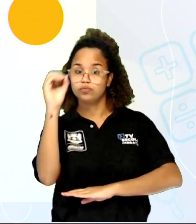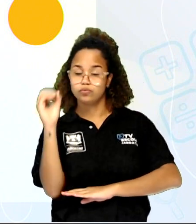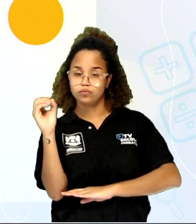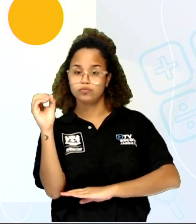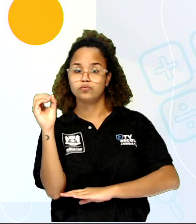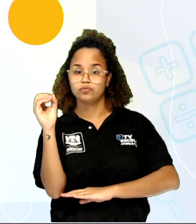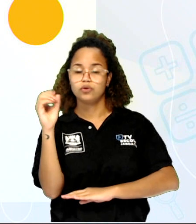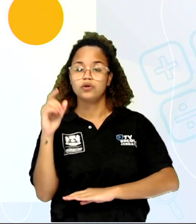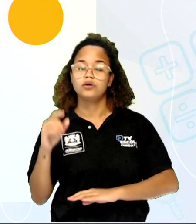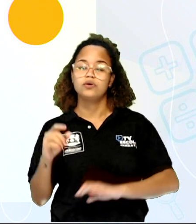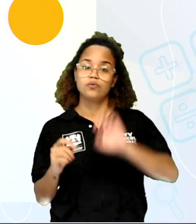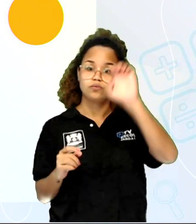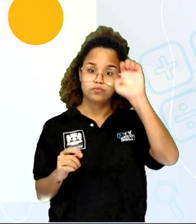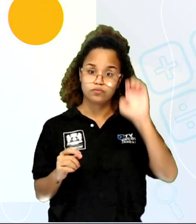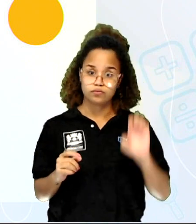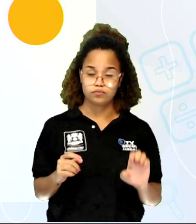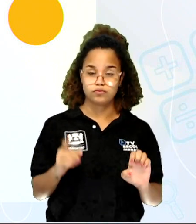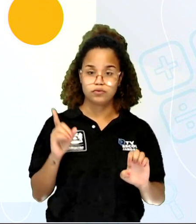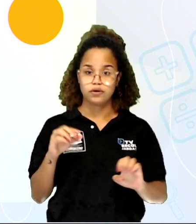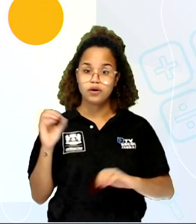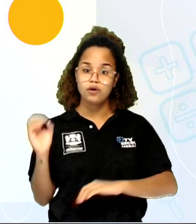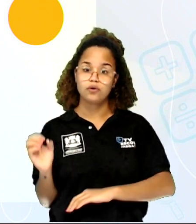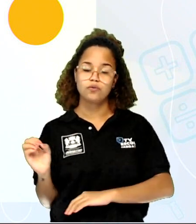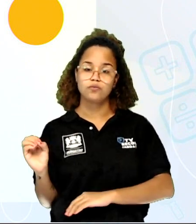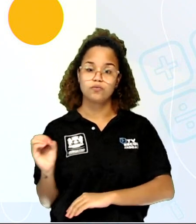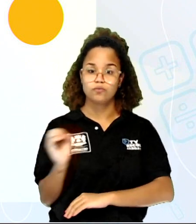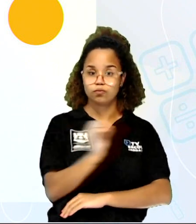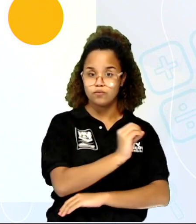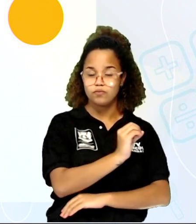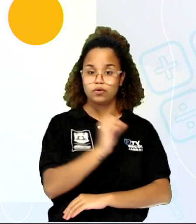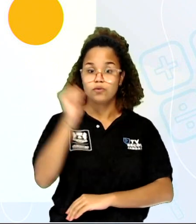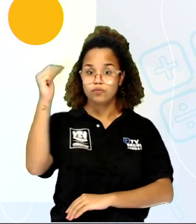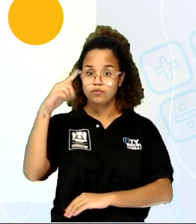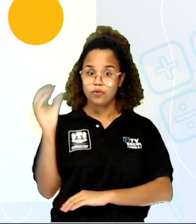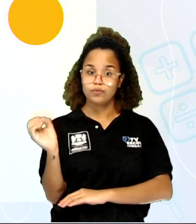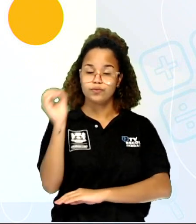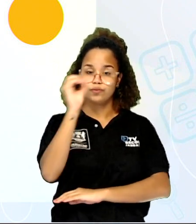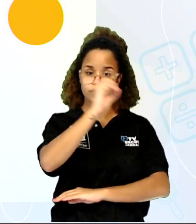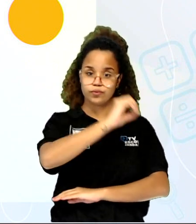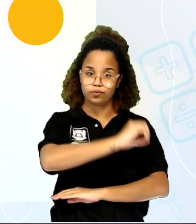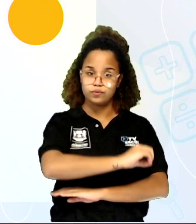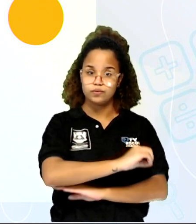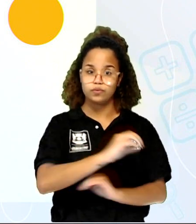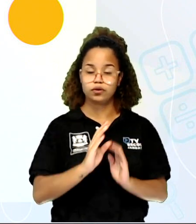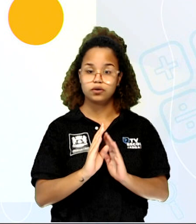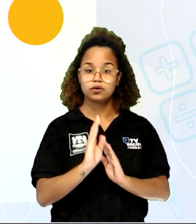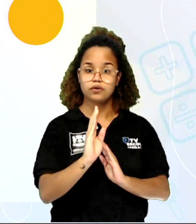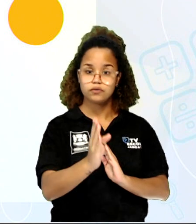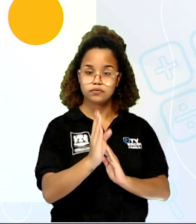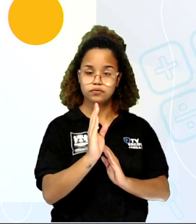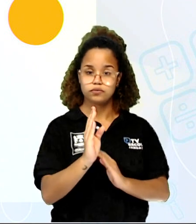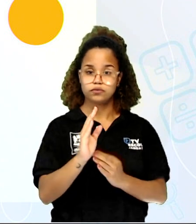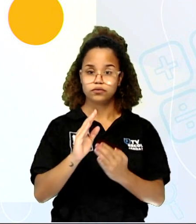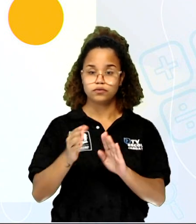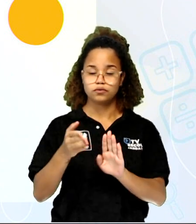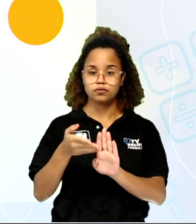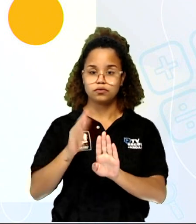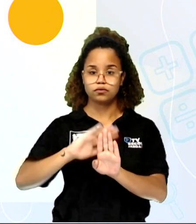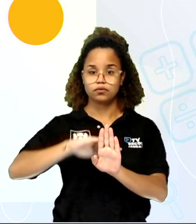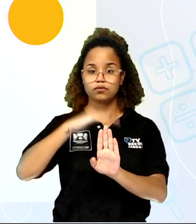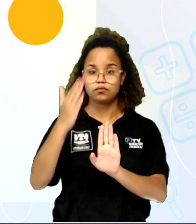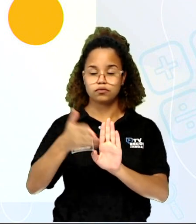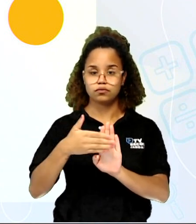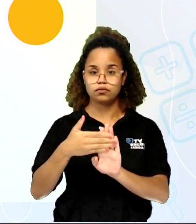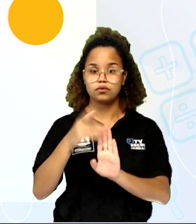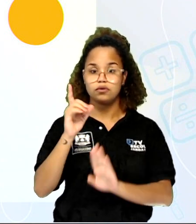esquerdo é o oeste, que é onde o sol se põe. E a frente dela é o norte. Então, sempre